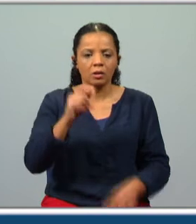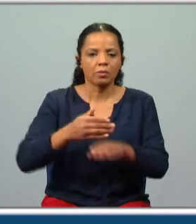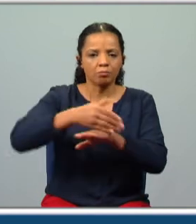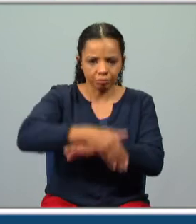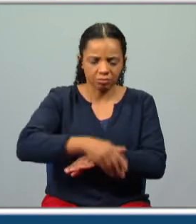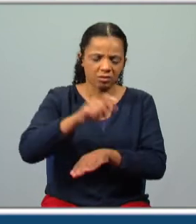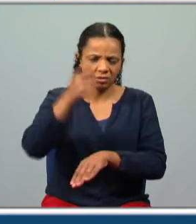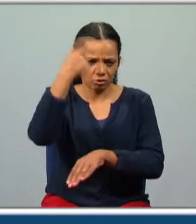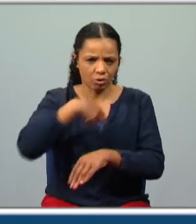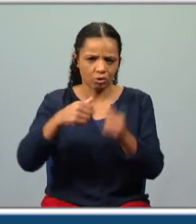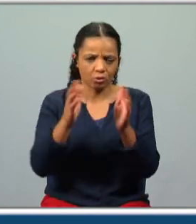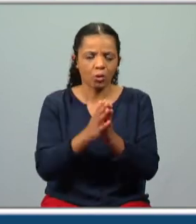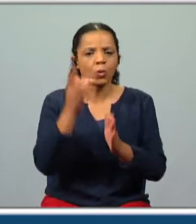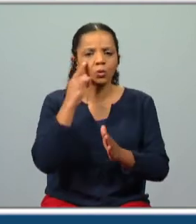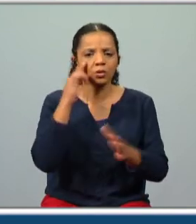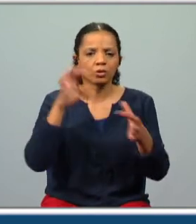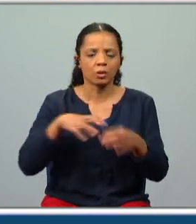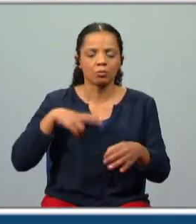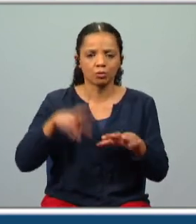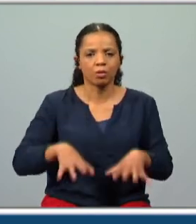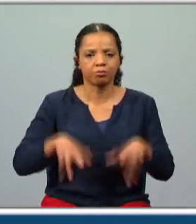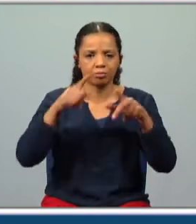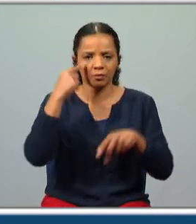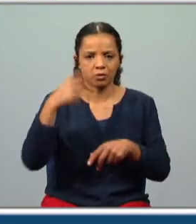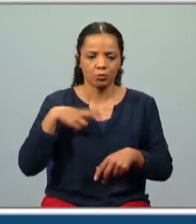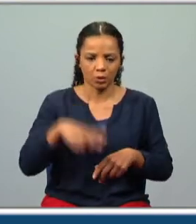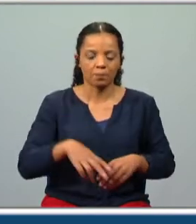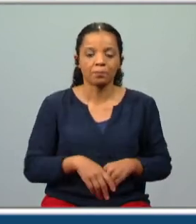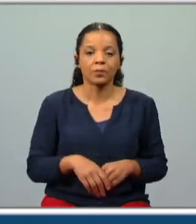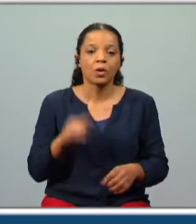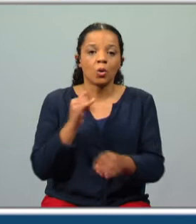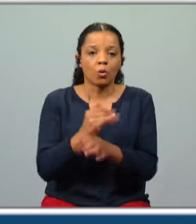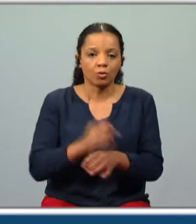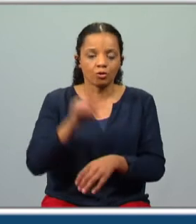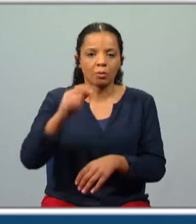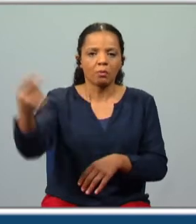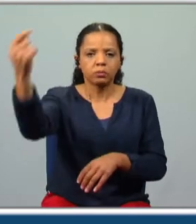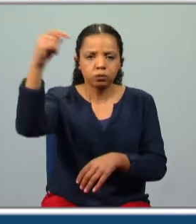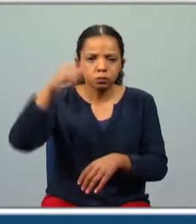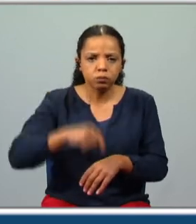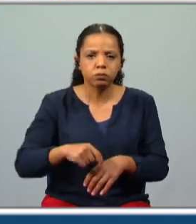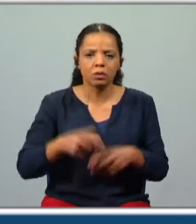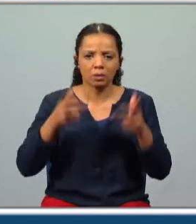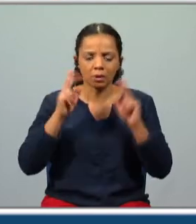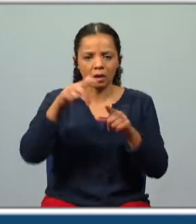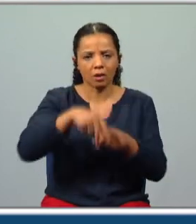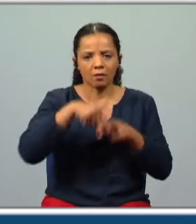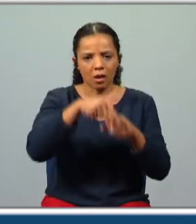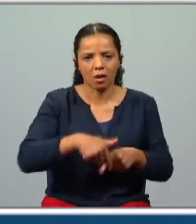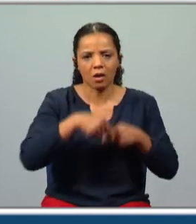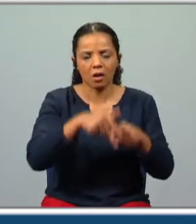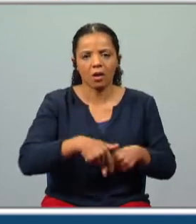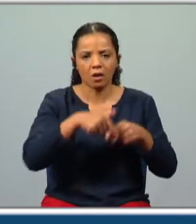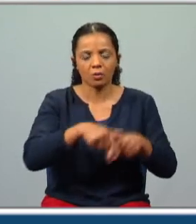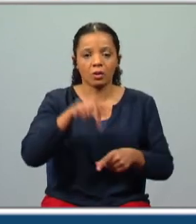da expansão portuguesa das viagens portuguesas outro também virá de honrada fama liberal, cavaleiro e enamorado